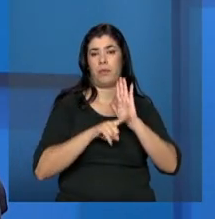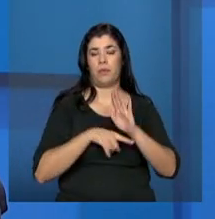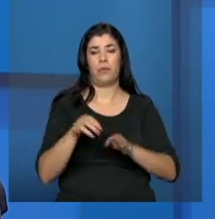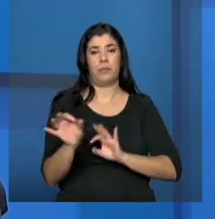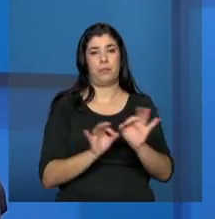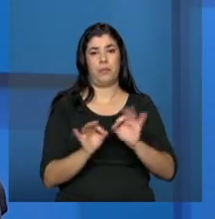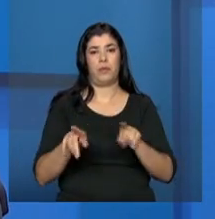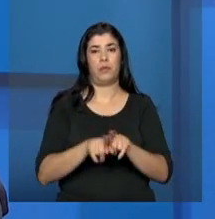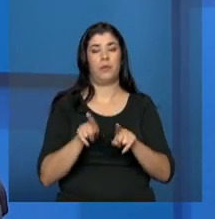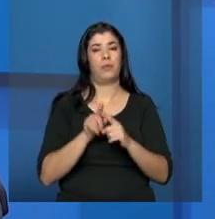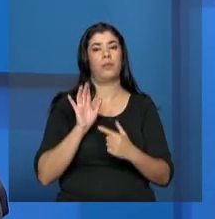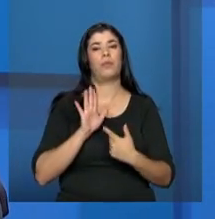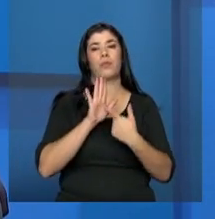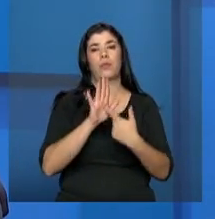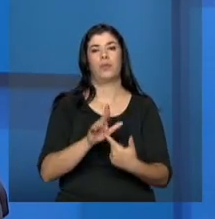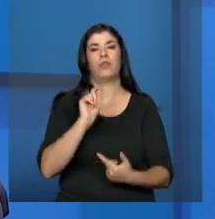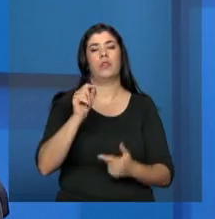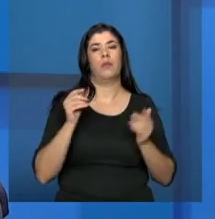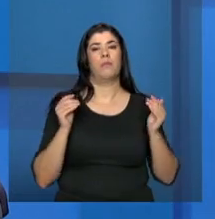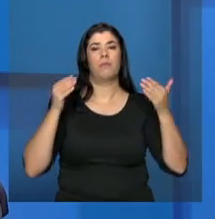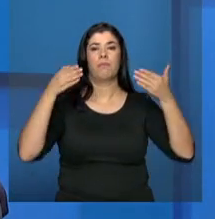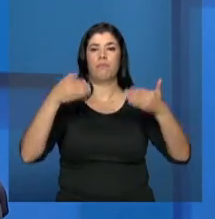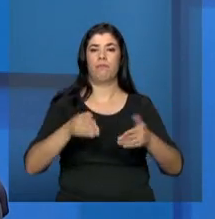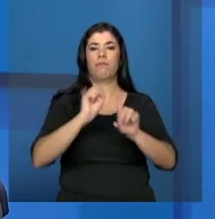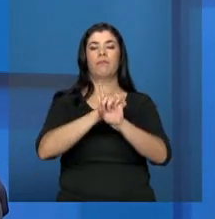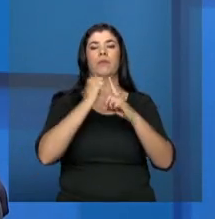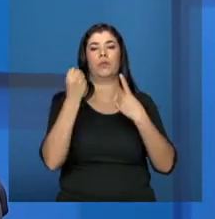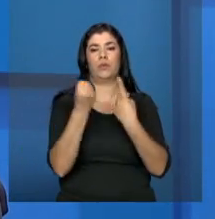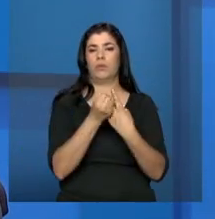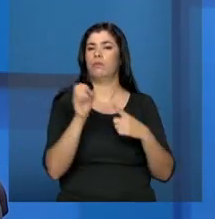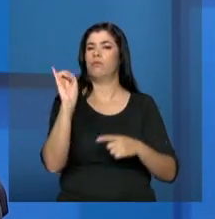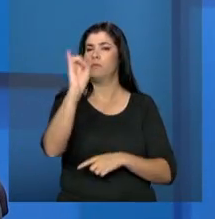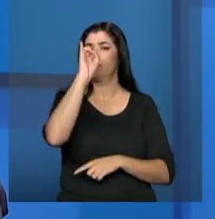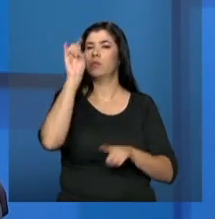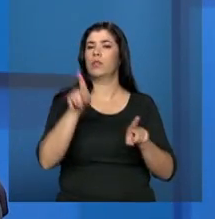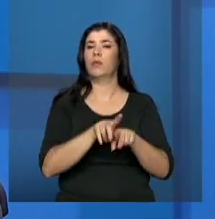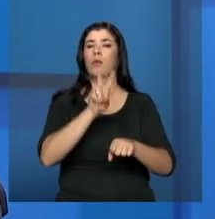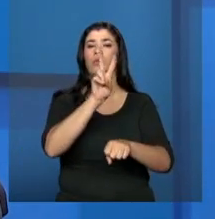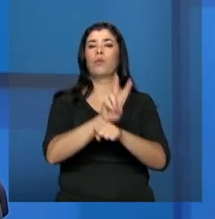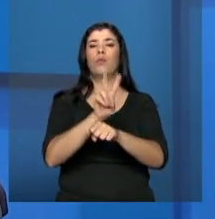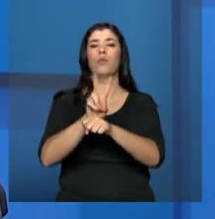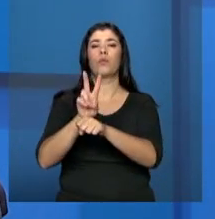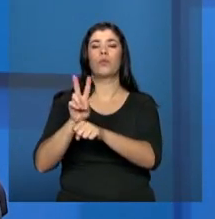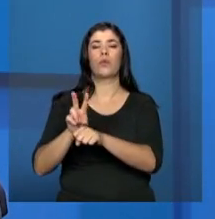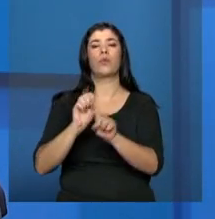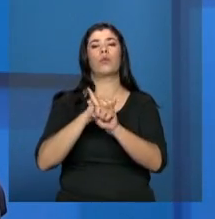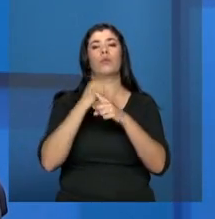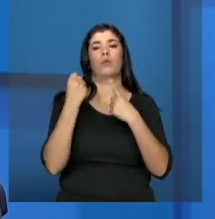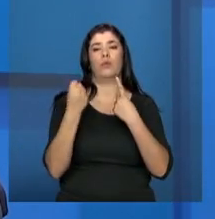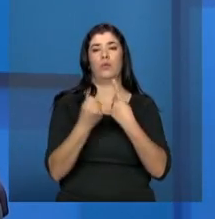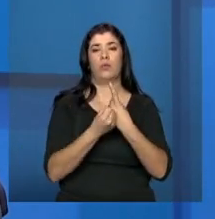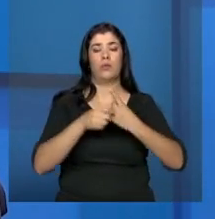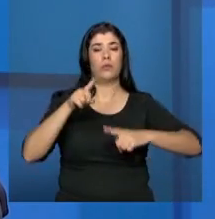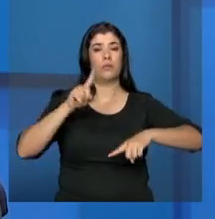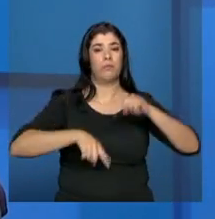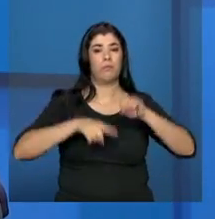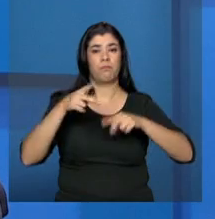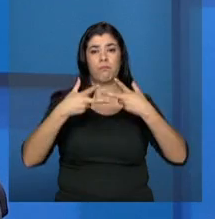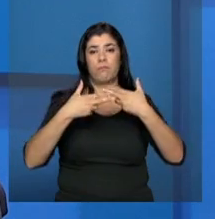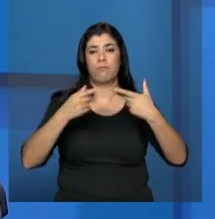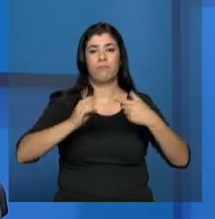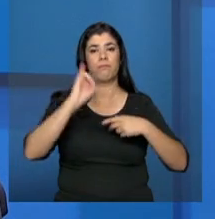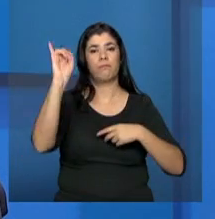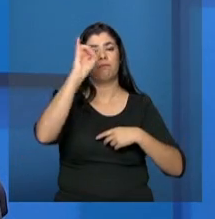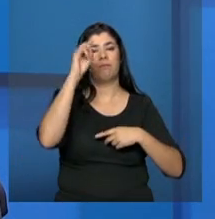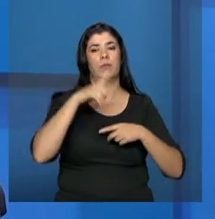trazendo também a participação social, o controle social, que é um elemento importante na